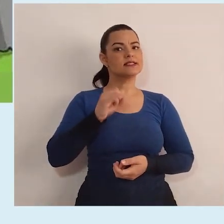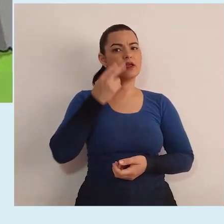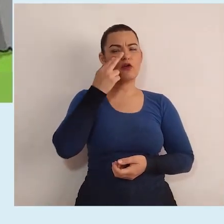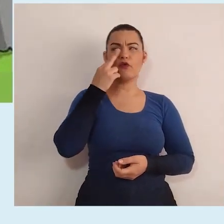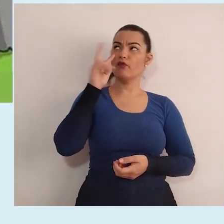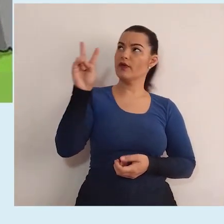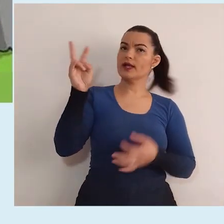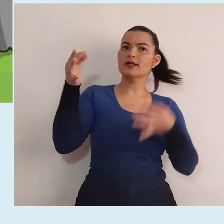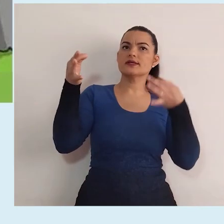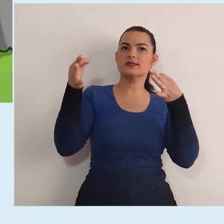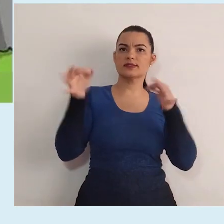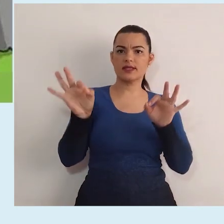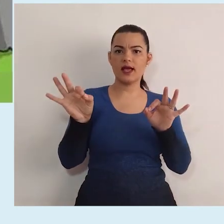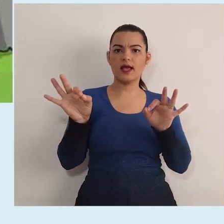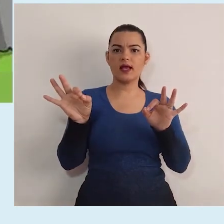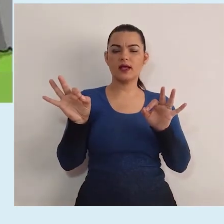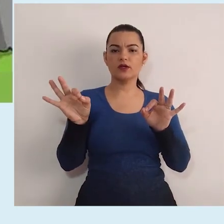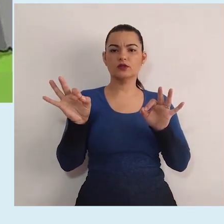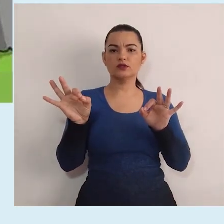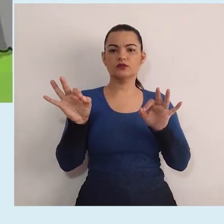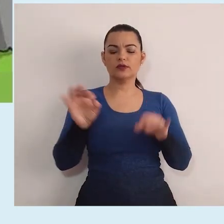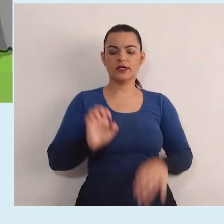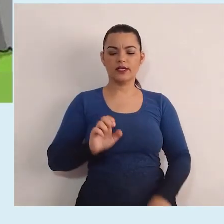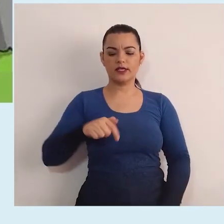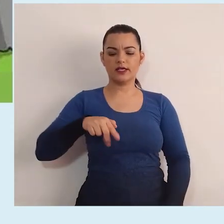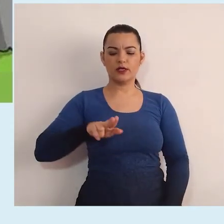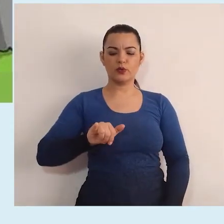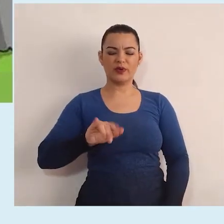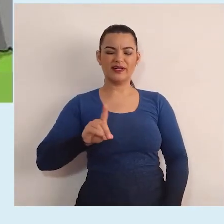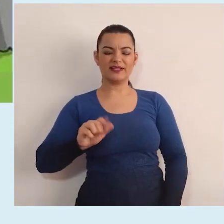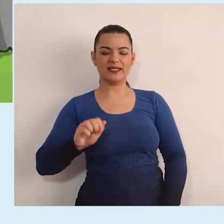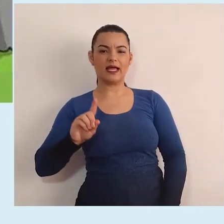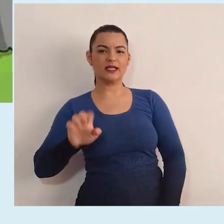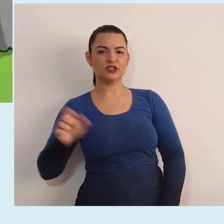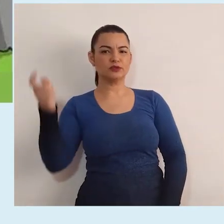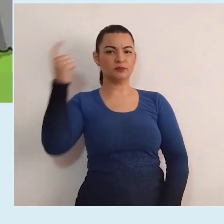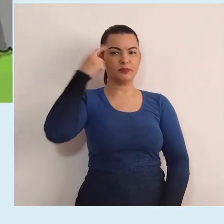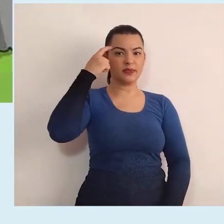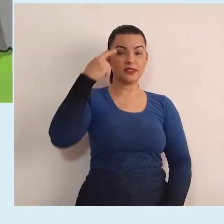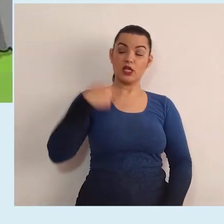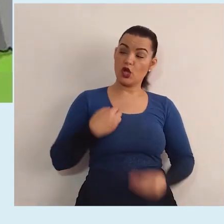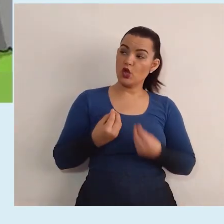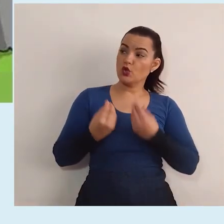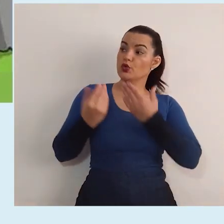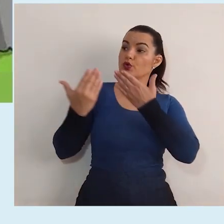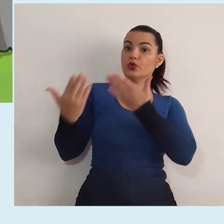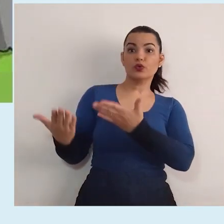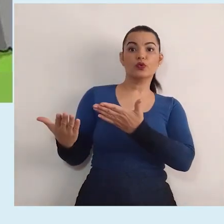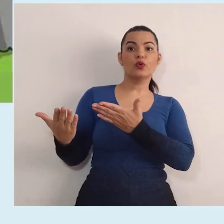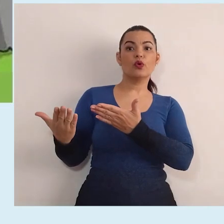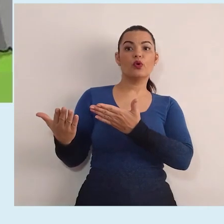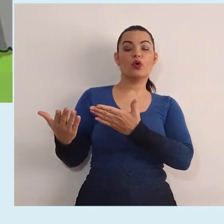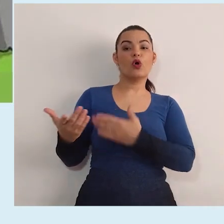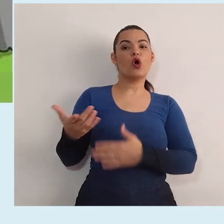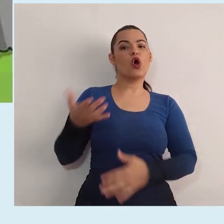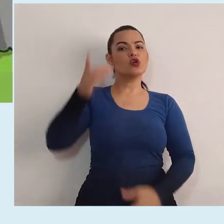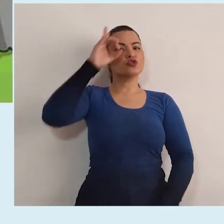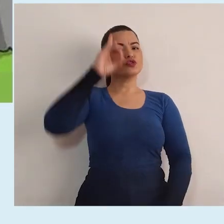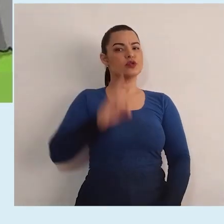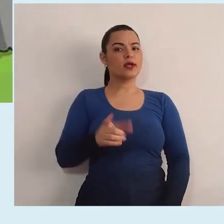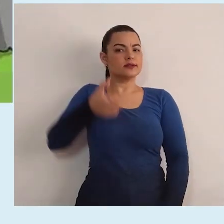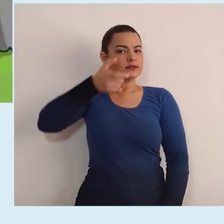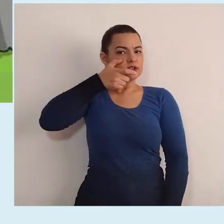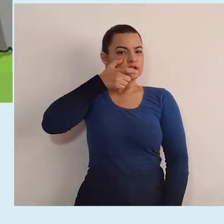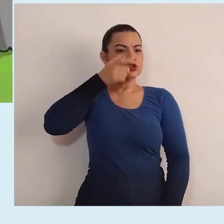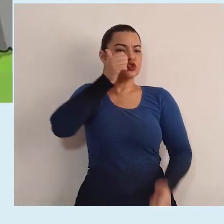se eu olhar para essa situação com os olhos da equidade, eu vou dar as mesmas condições para todos, dar o direito de